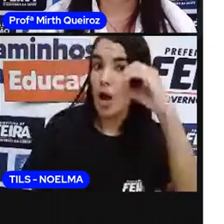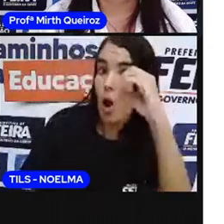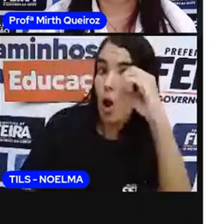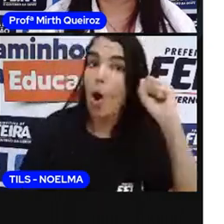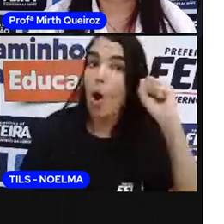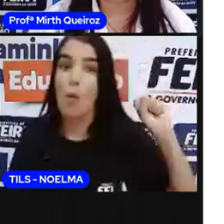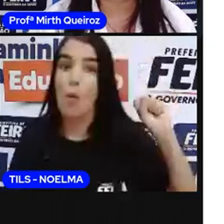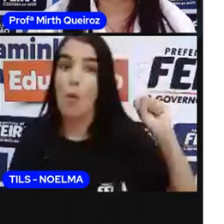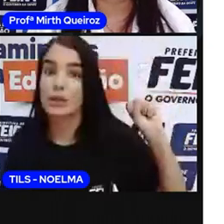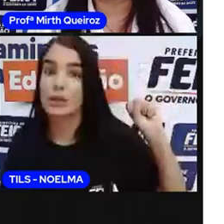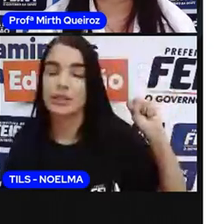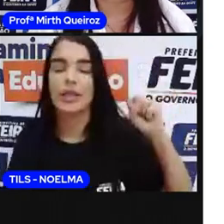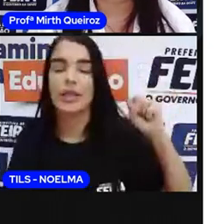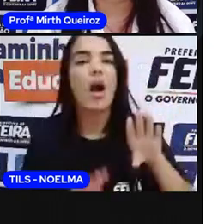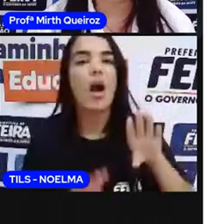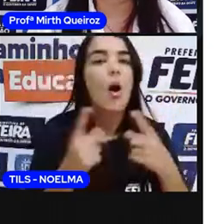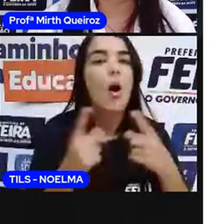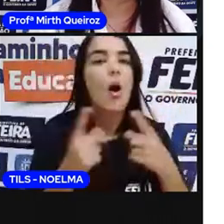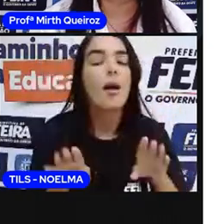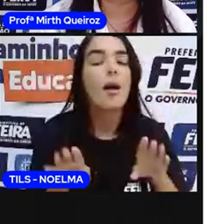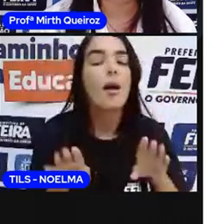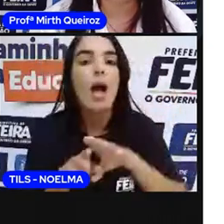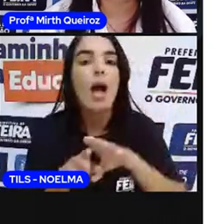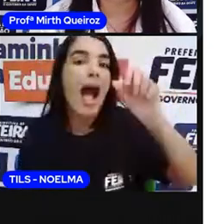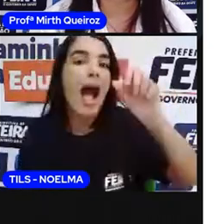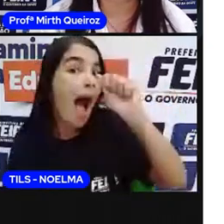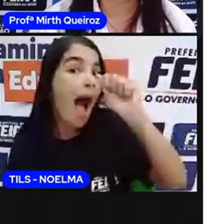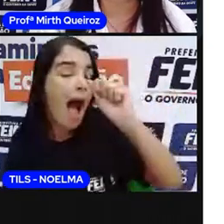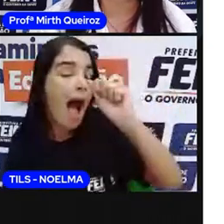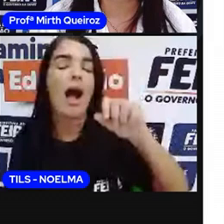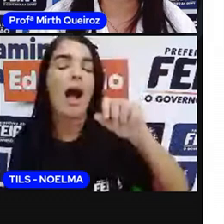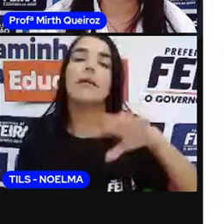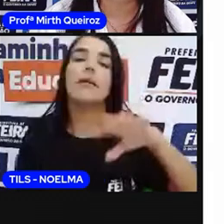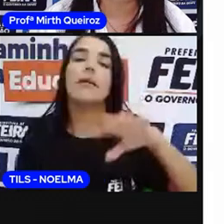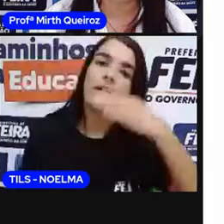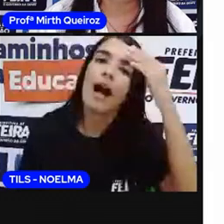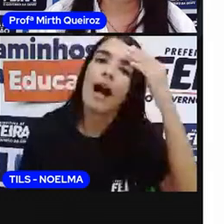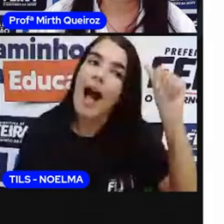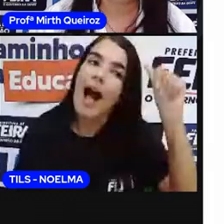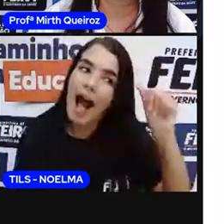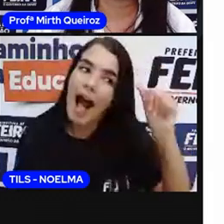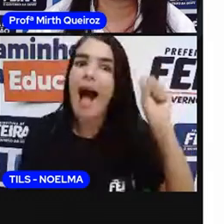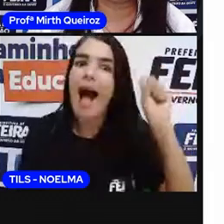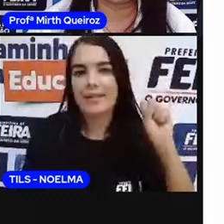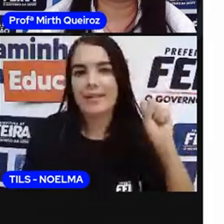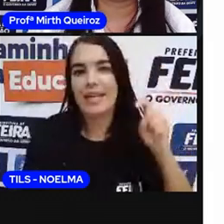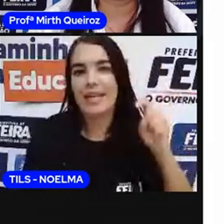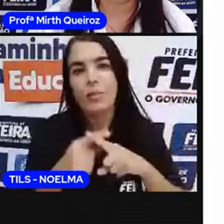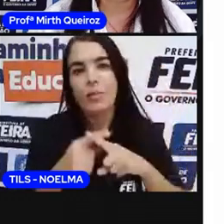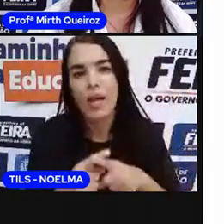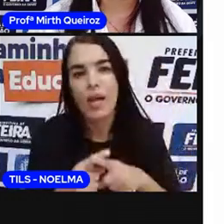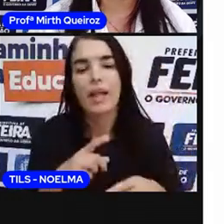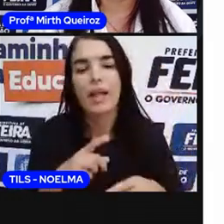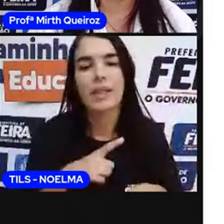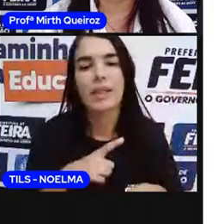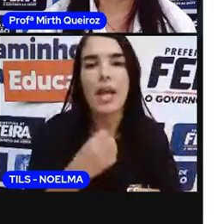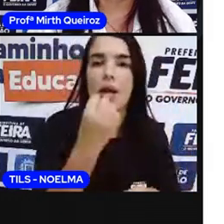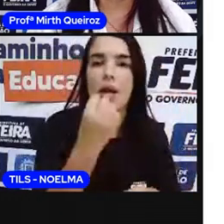Então, a quantidade pode variar aí e o artigo ser utilizado no plural, né?